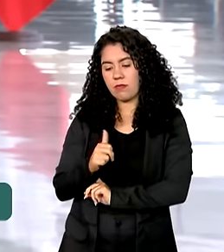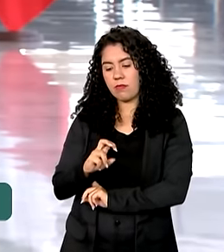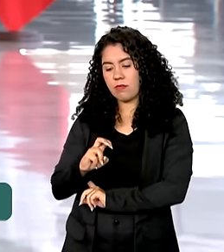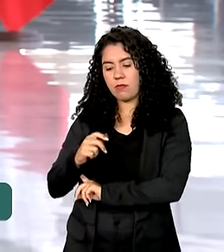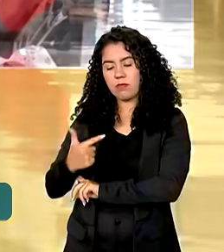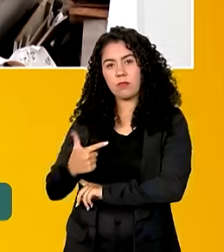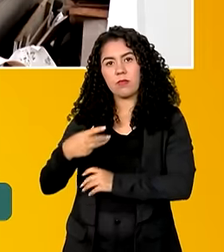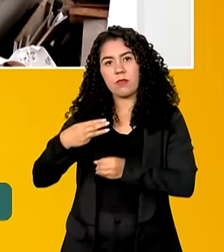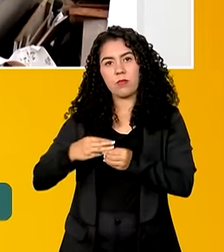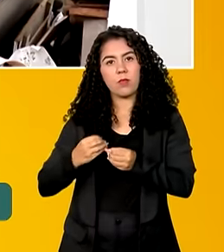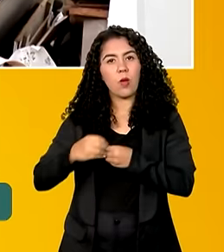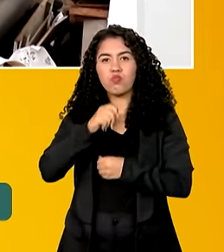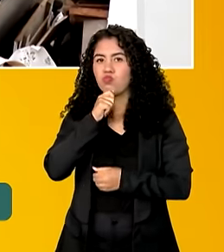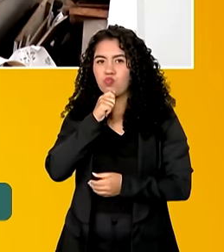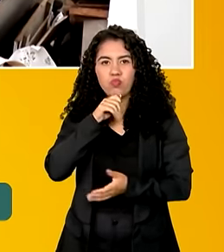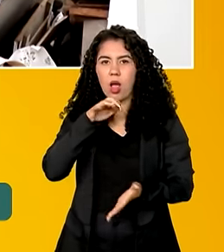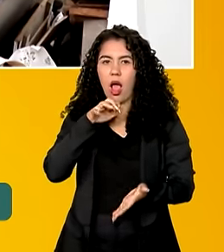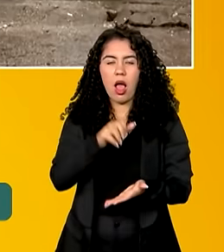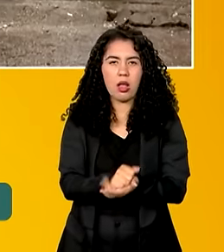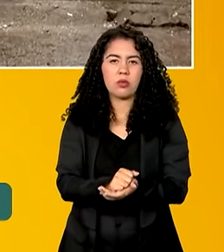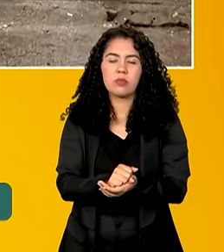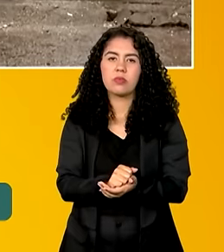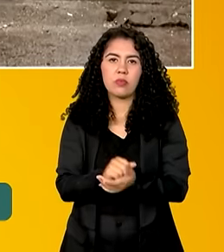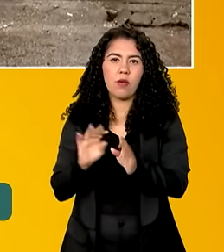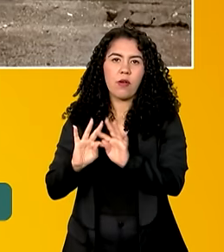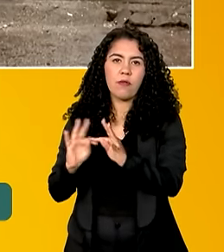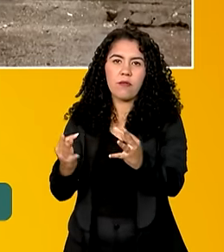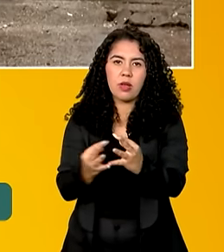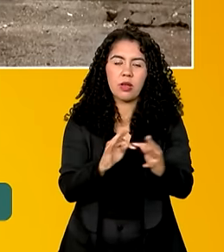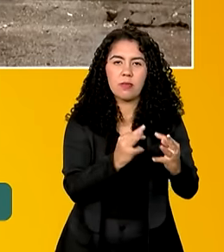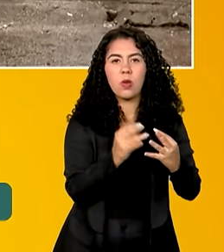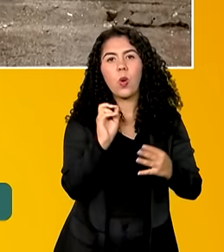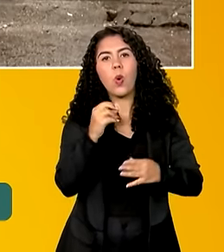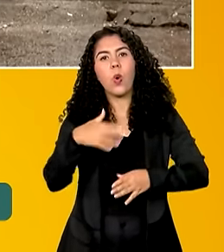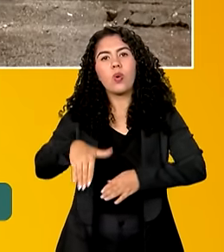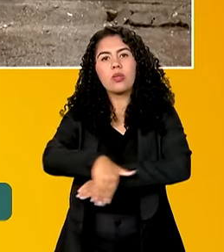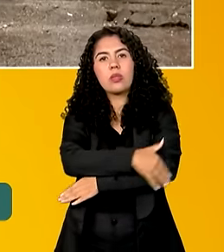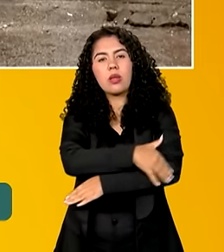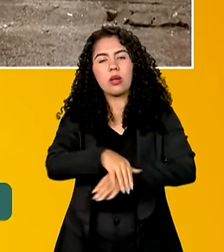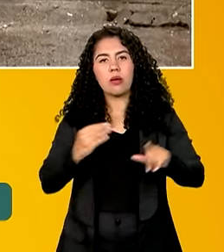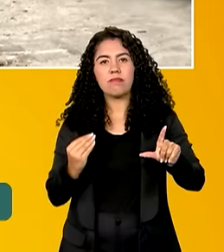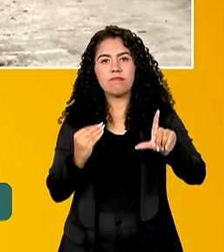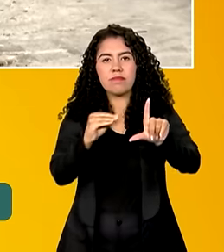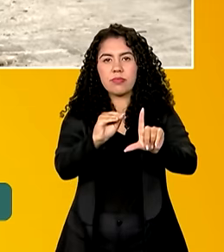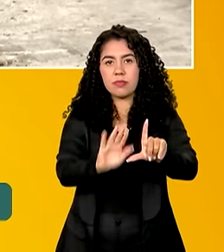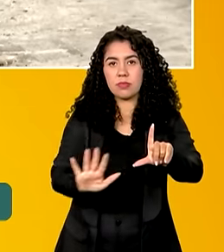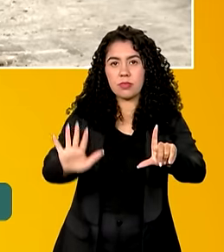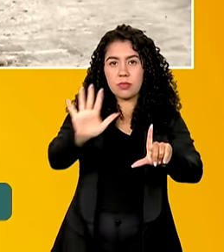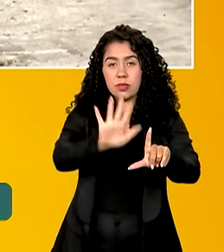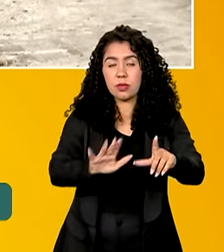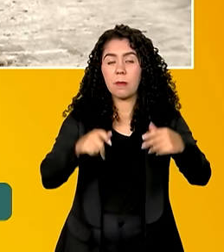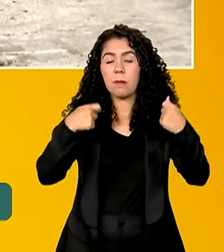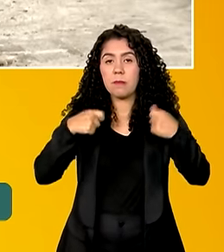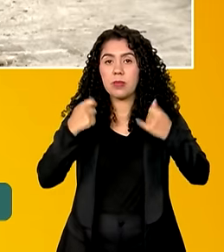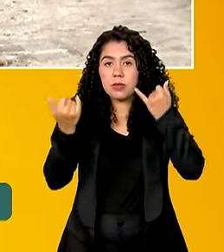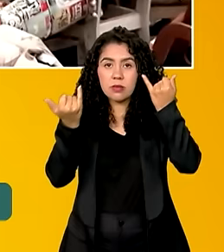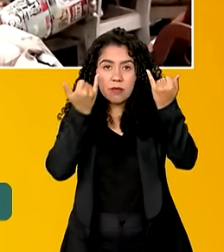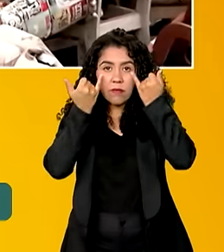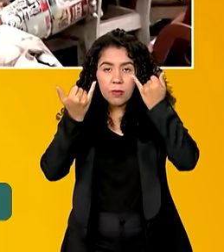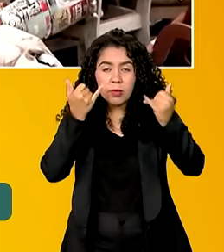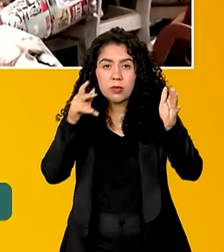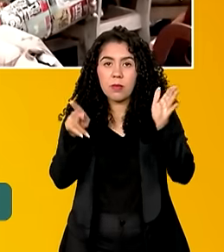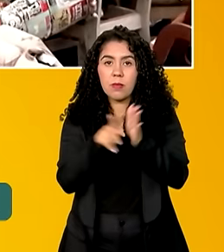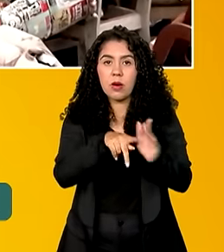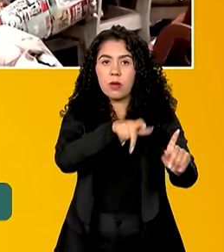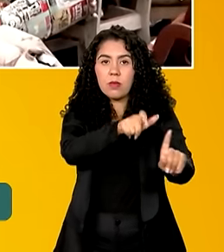ainda não cadastraram nenhuma família ou endereço no sistema. As prefeituras devem incluir os dados dos beneficiários na